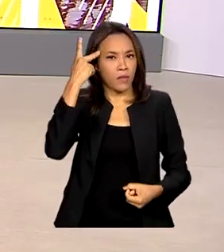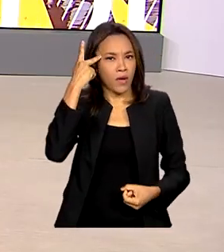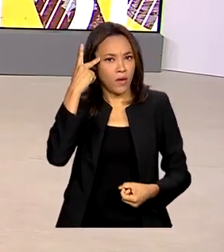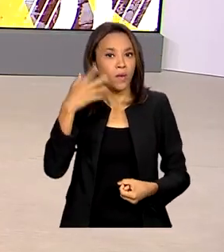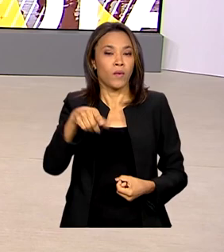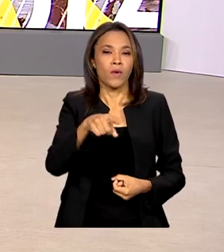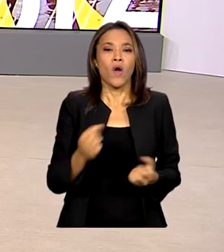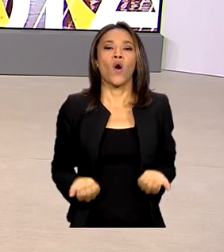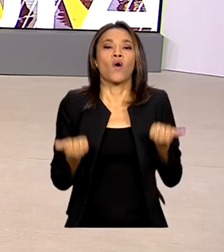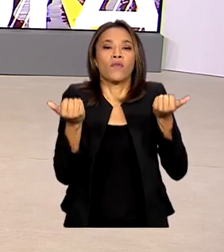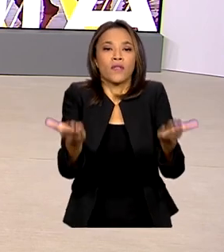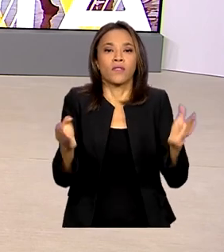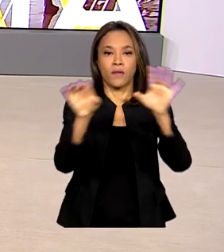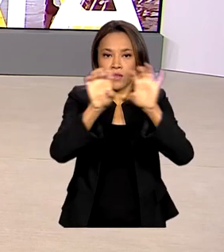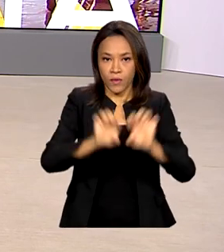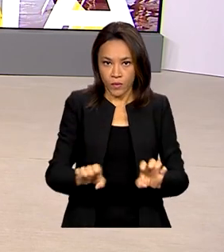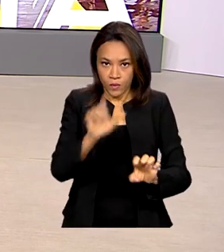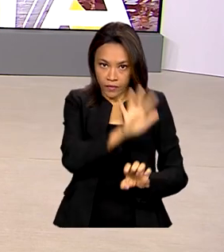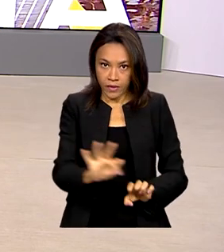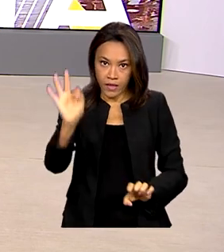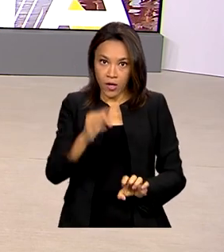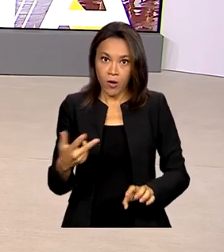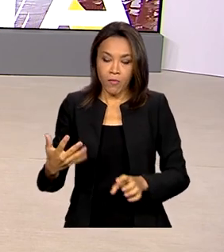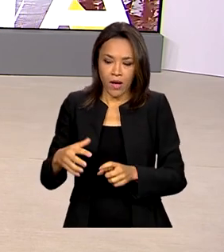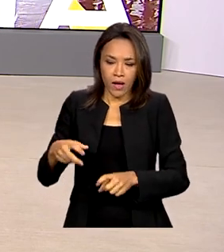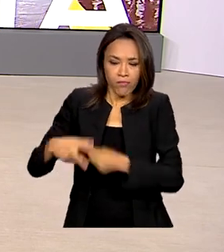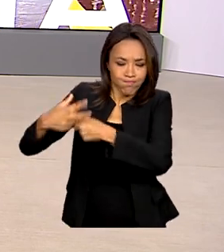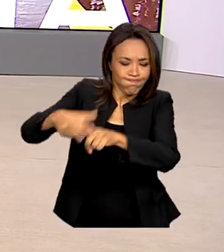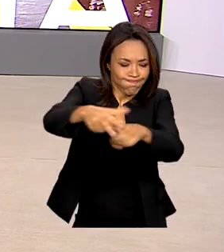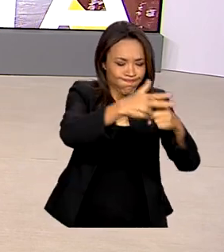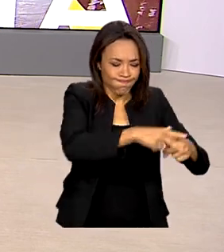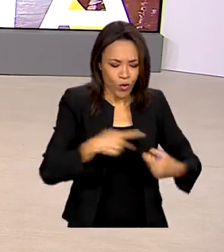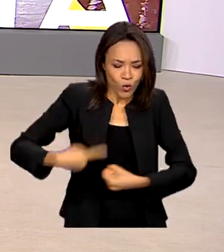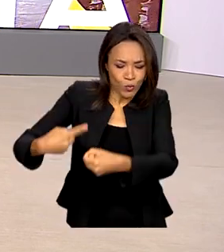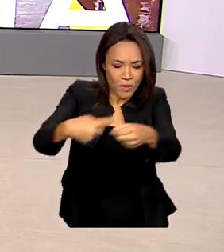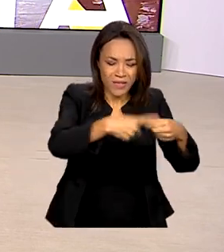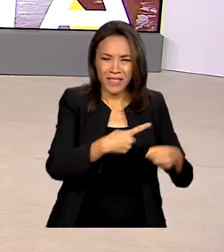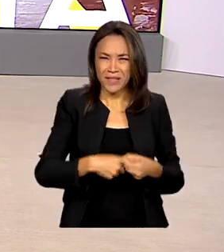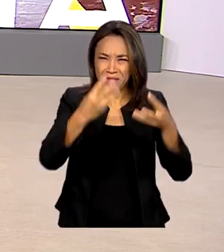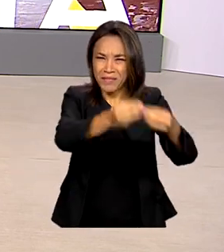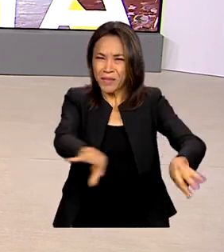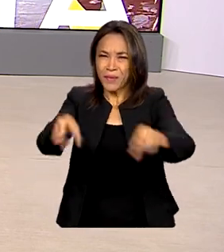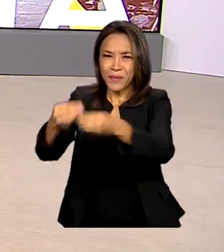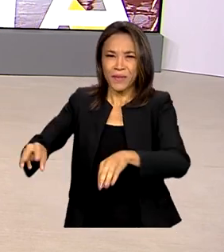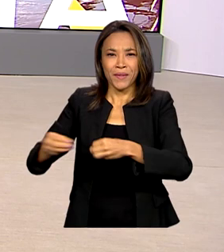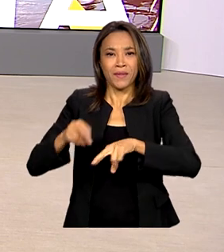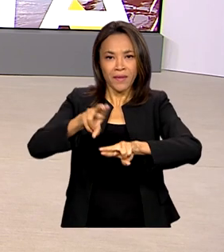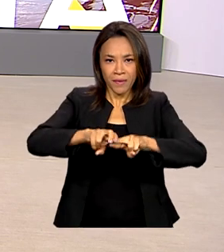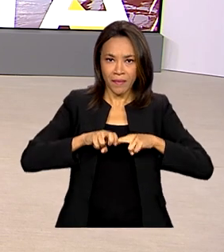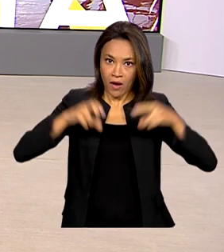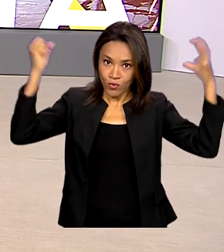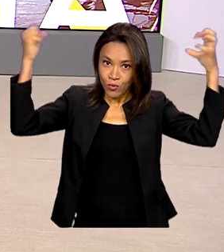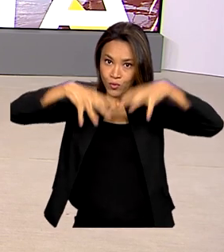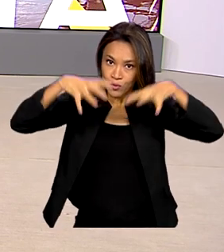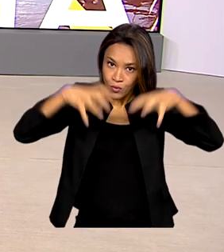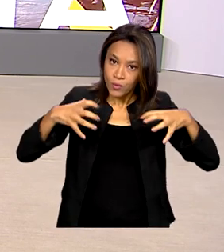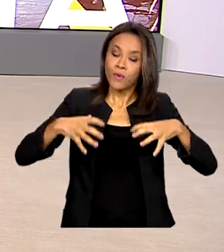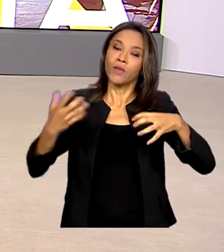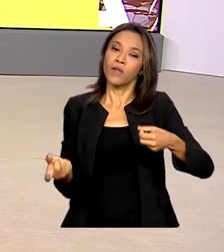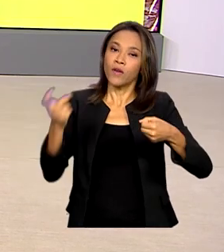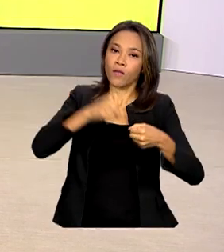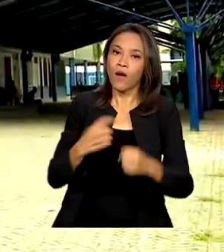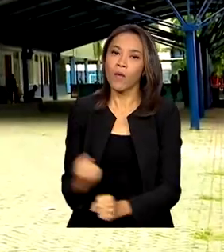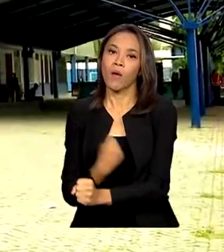toda a estrutura federal para recuperar os municípios atingidos pelas fortes chuvas e permitir a reconstrução da